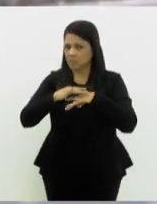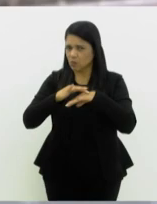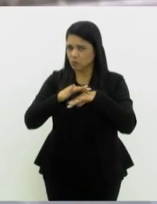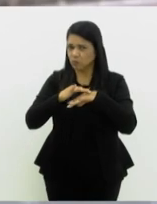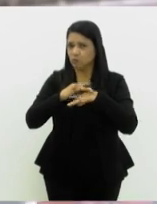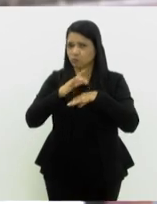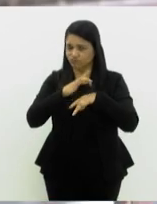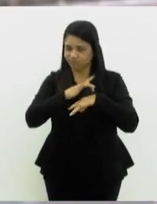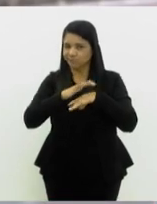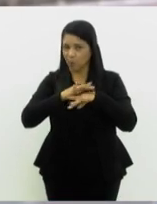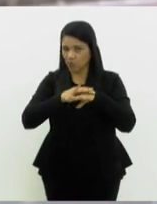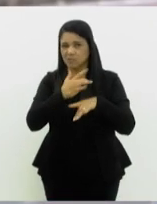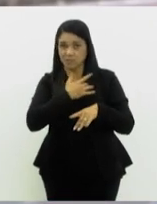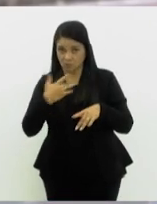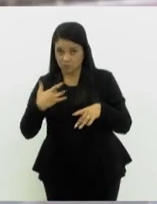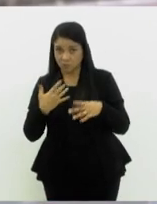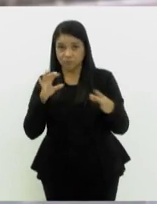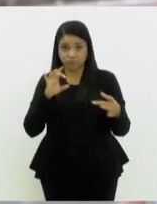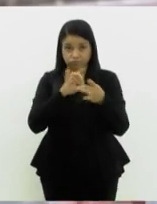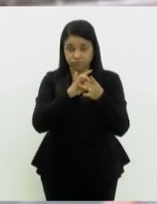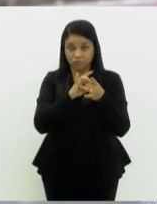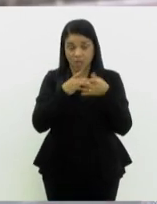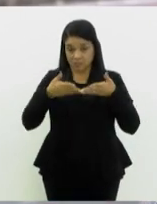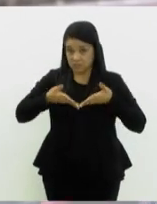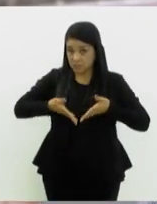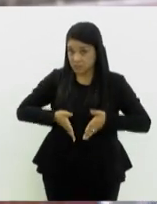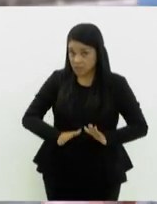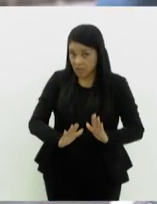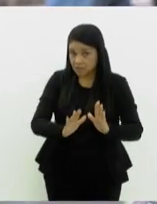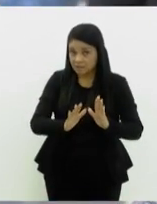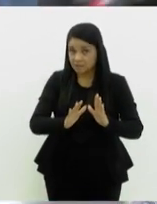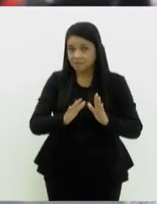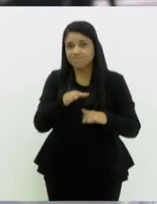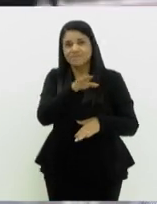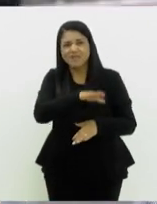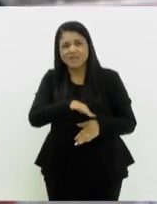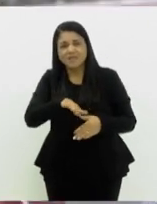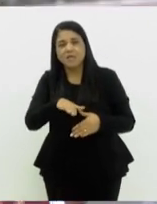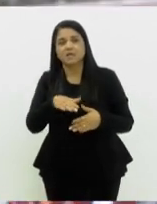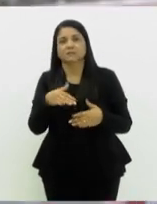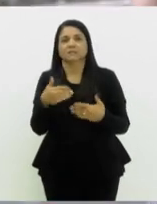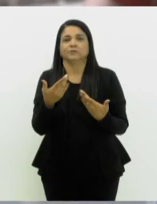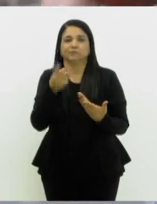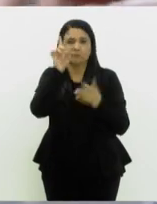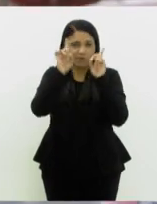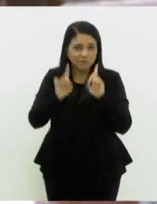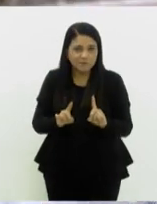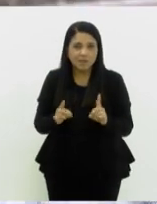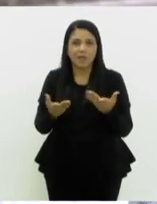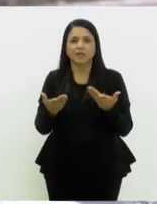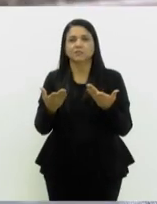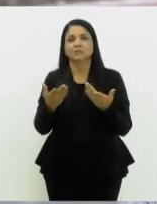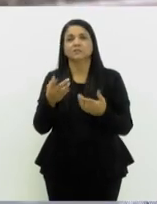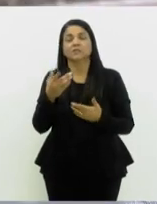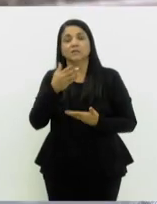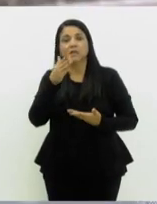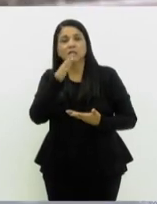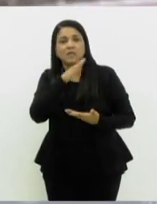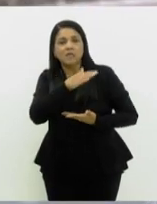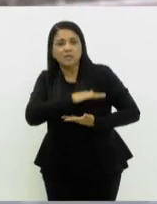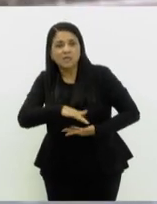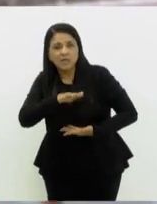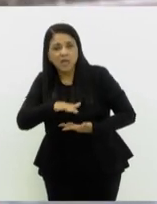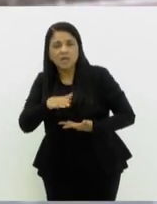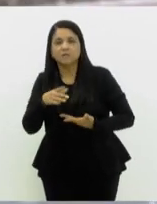problemas éticos desde a hora que nasce, porque aí você tem crianças com má formação, crianças que têm dificuldade de ter uma qualidade